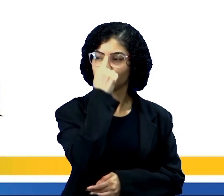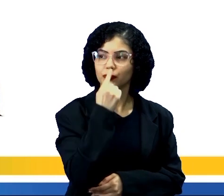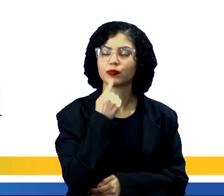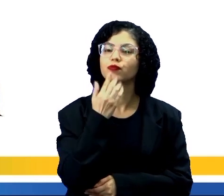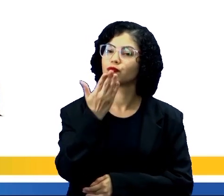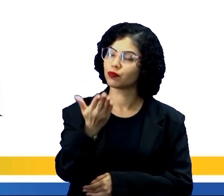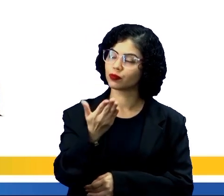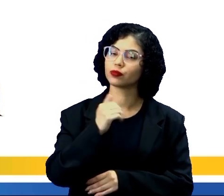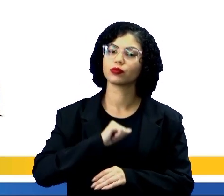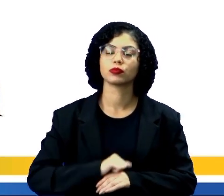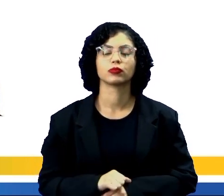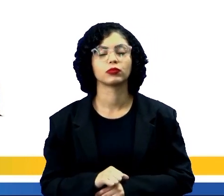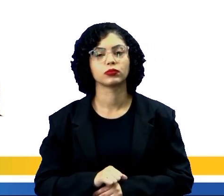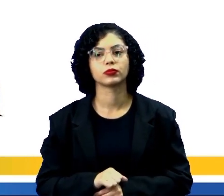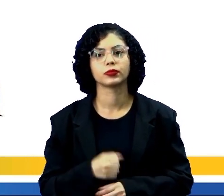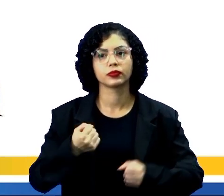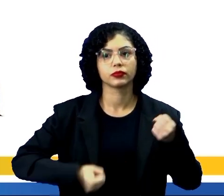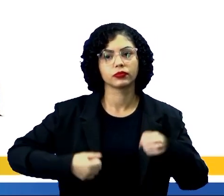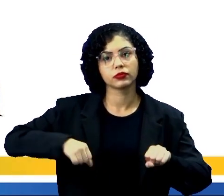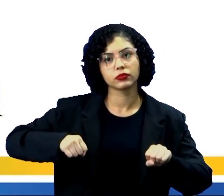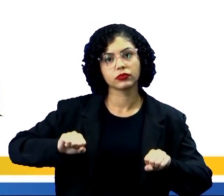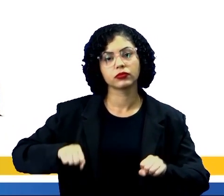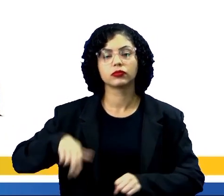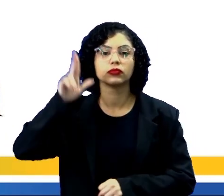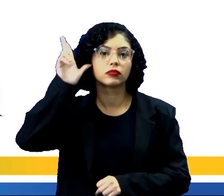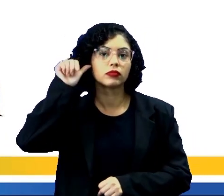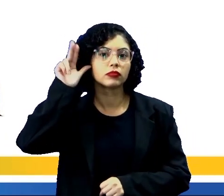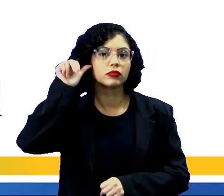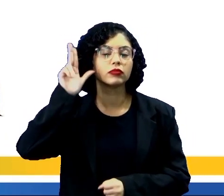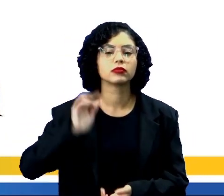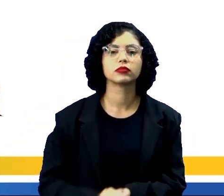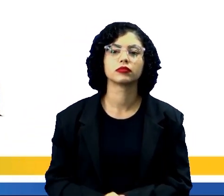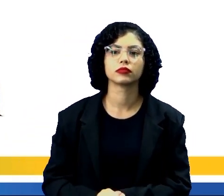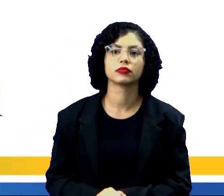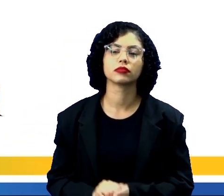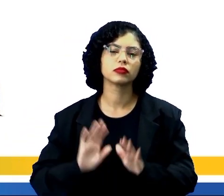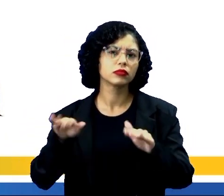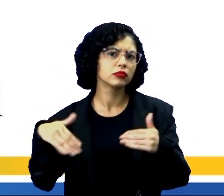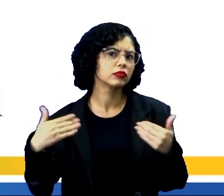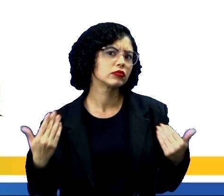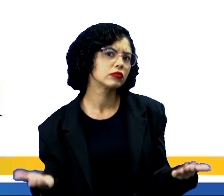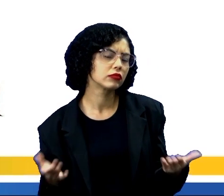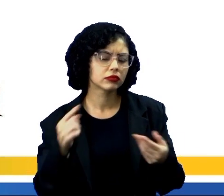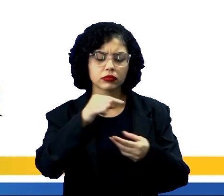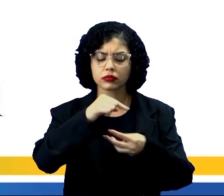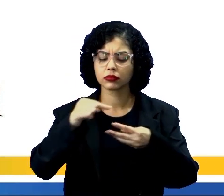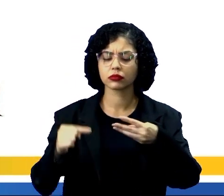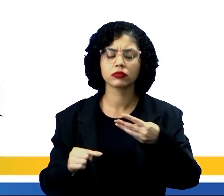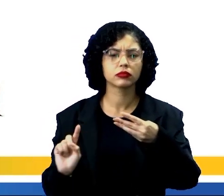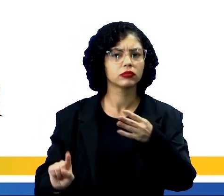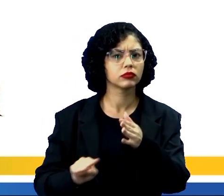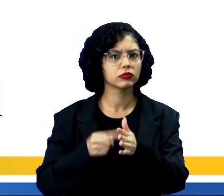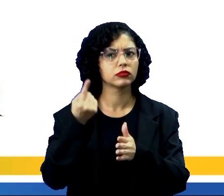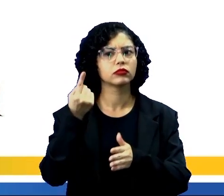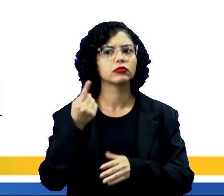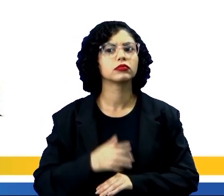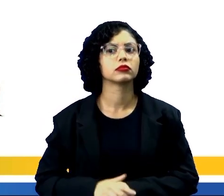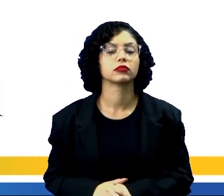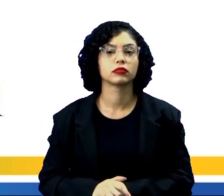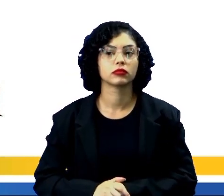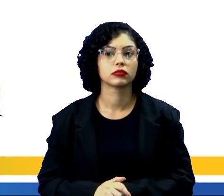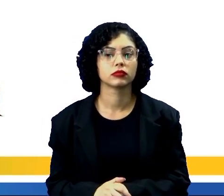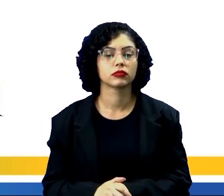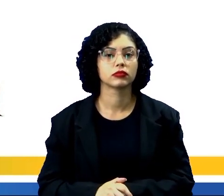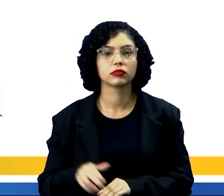crianças, para vocês, o carro, a moto e o cavalo, qual desses foi o primeiro meio de